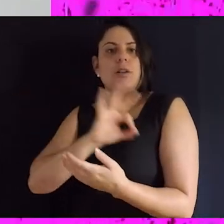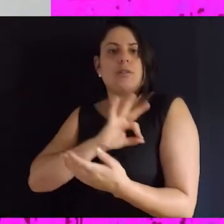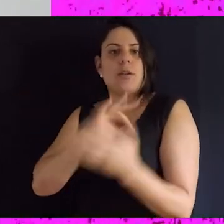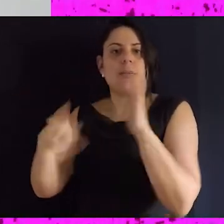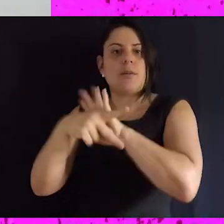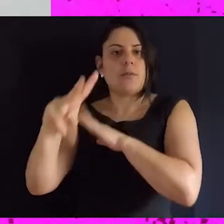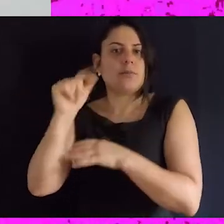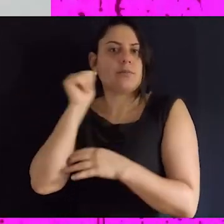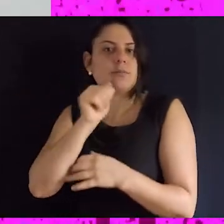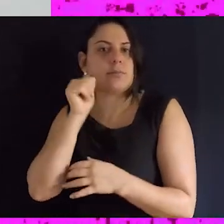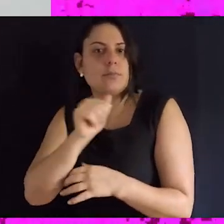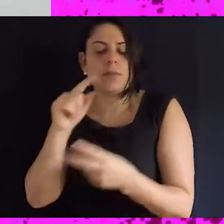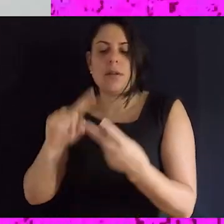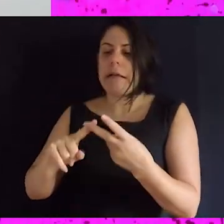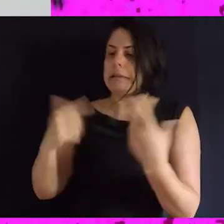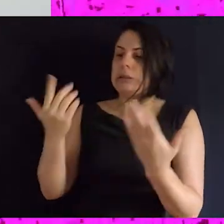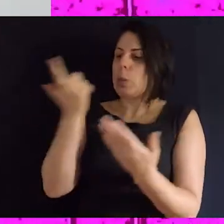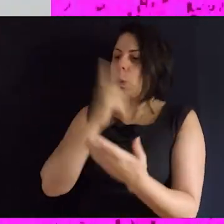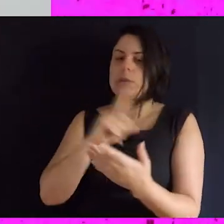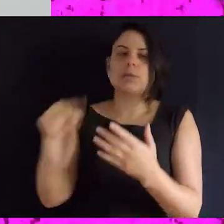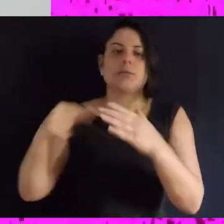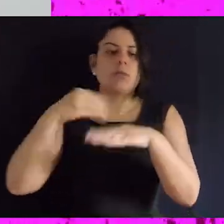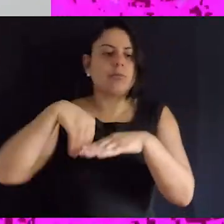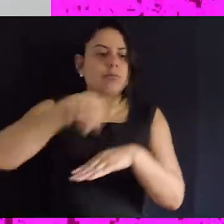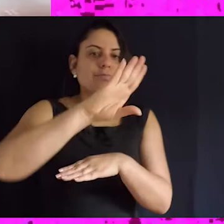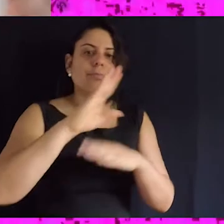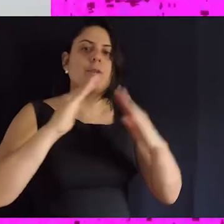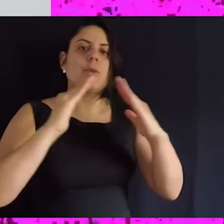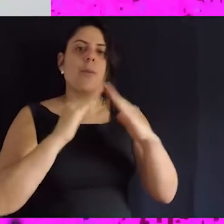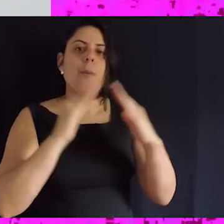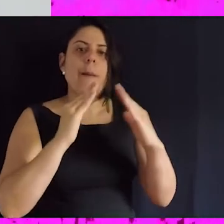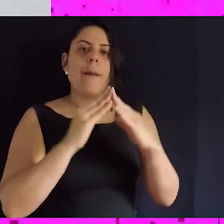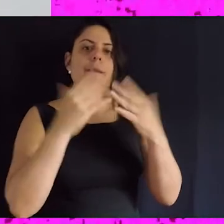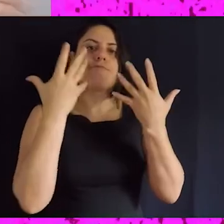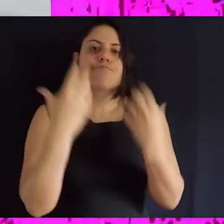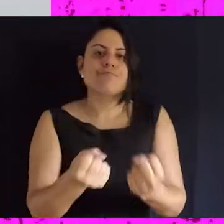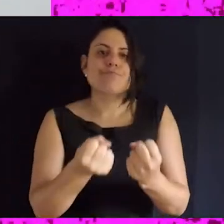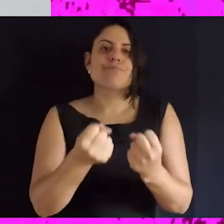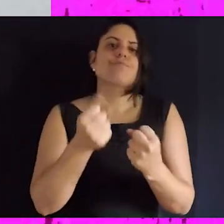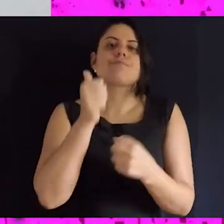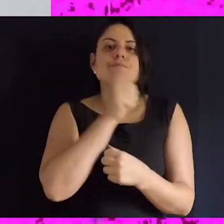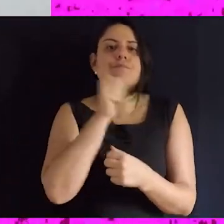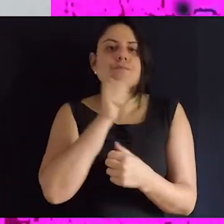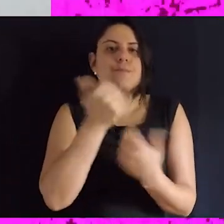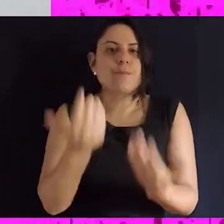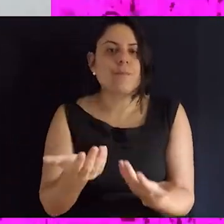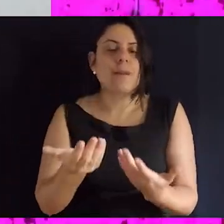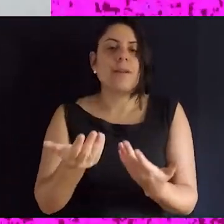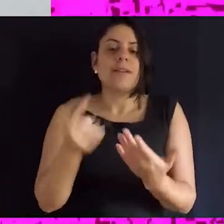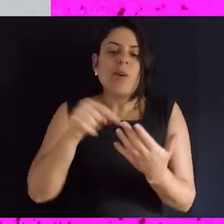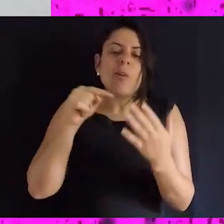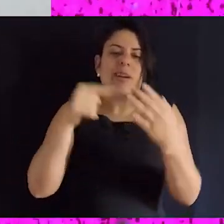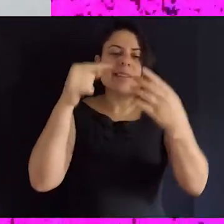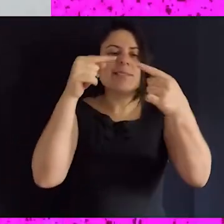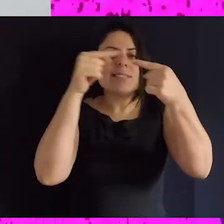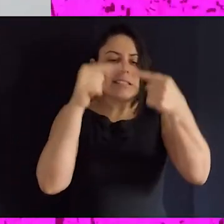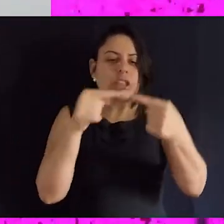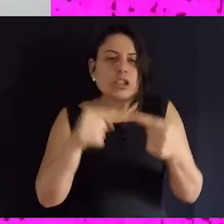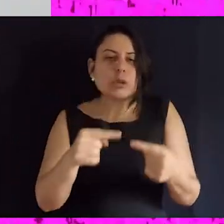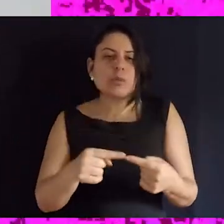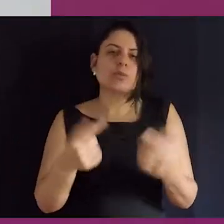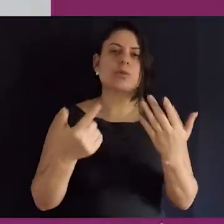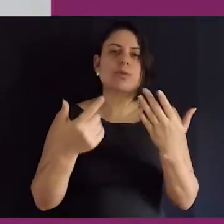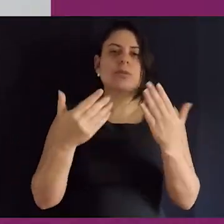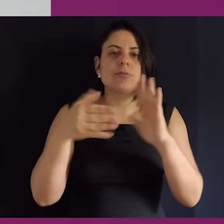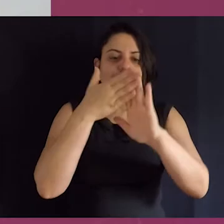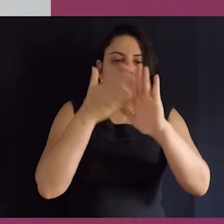encaminhamento para delegacia, da delegacia para uma casa-abrigo. Esse tipo de